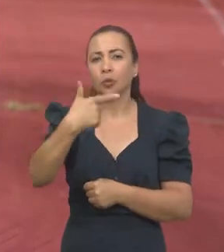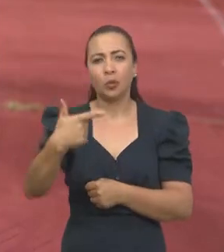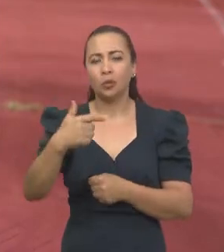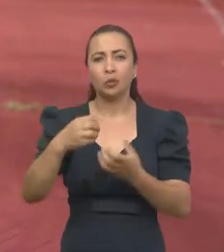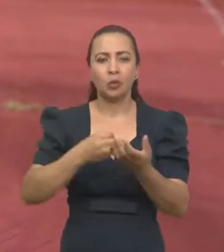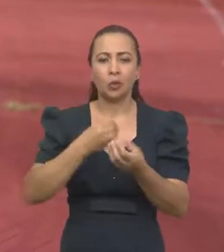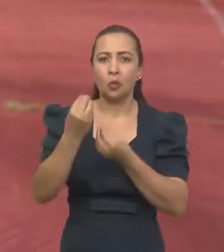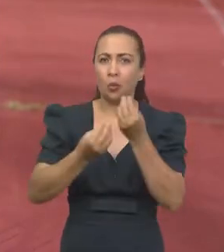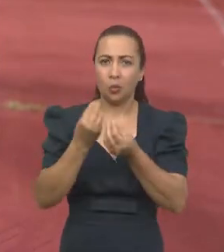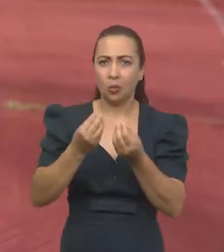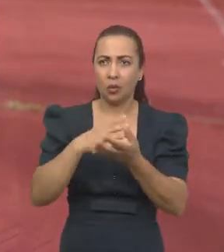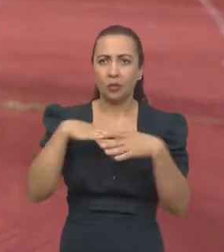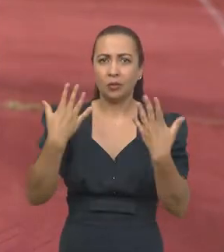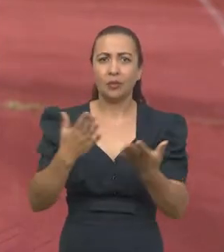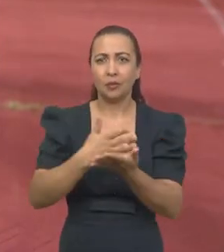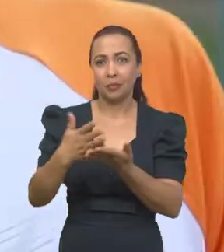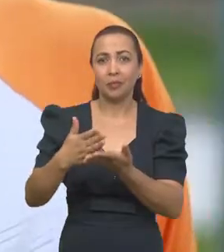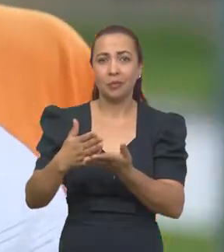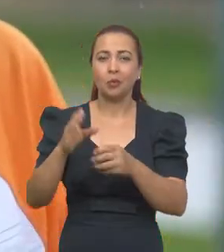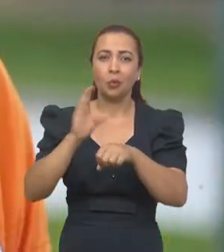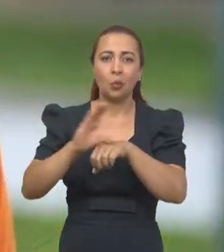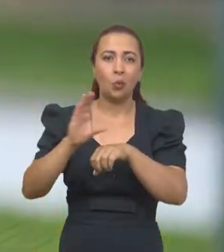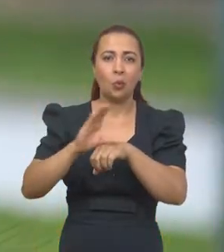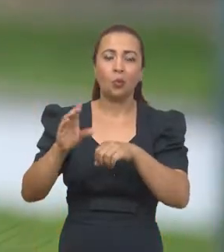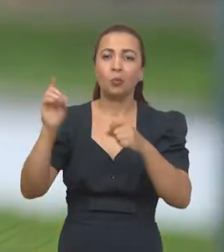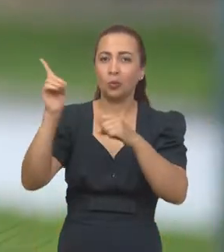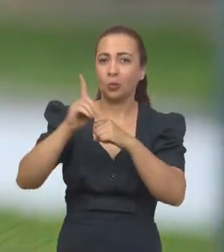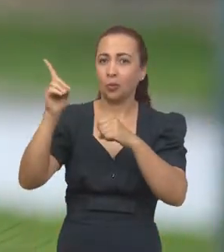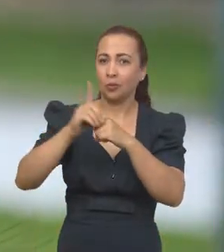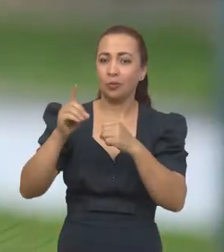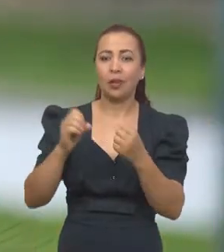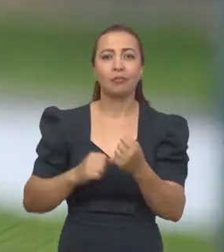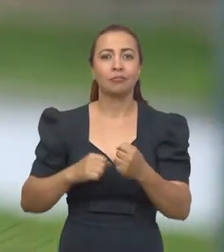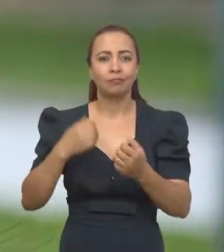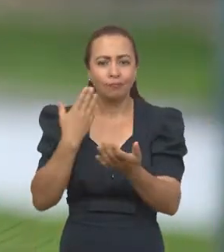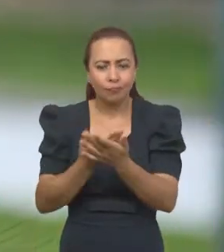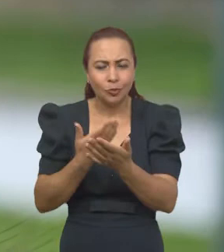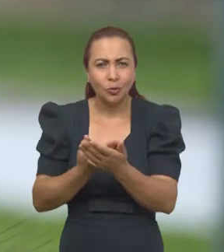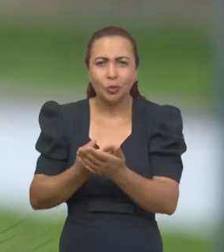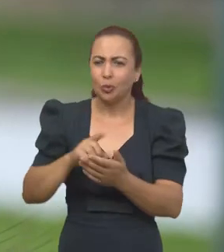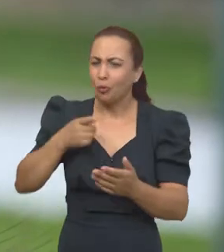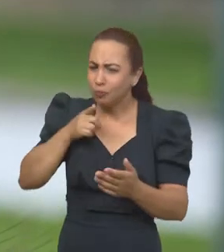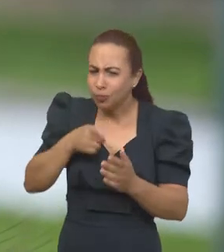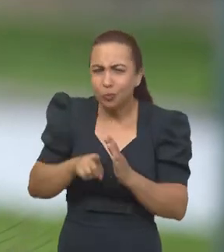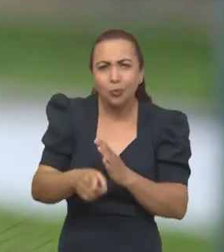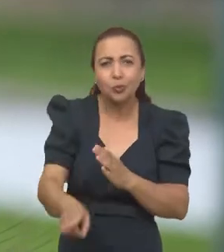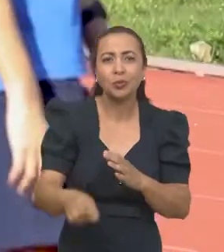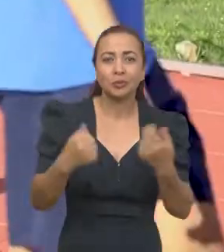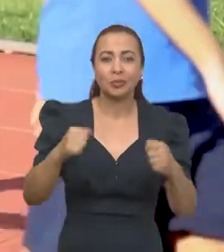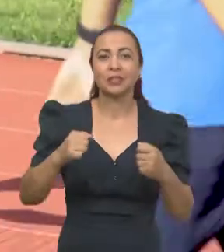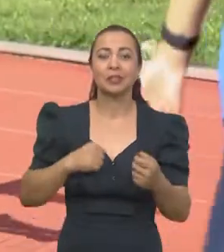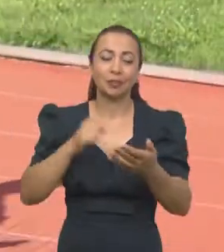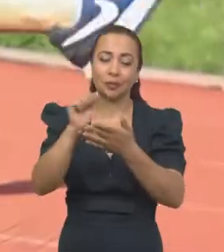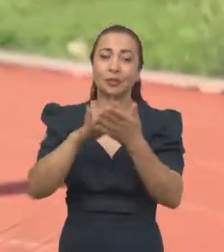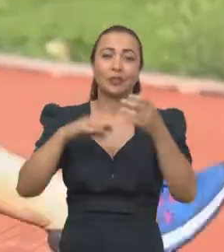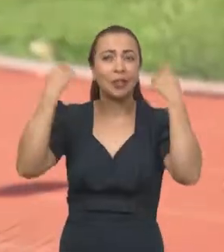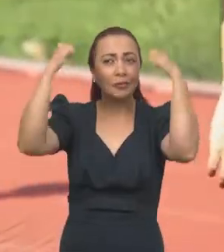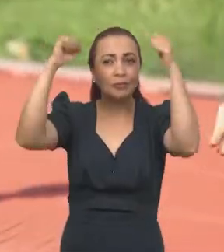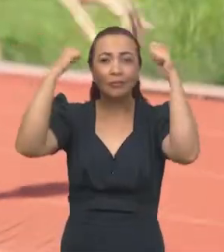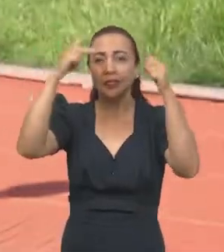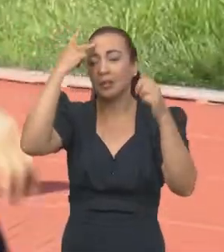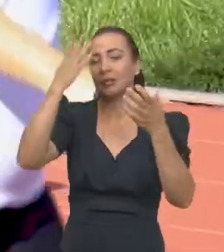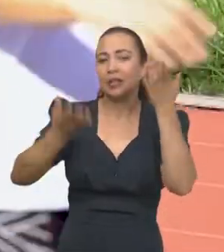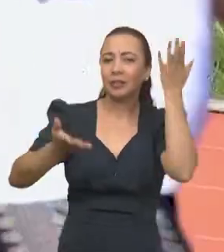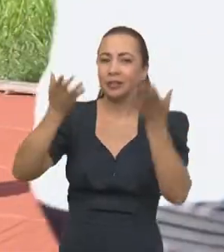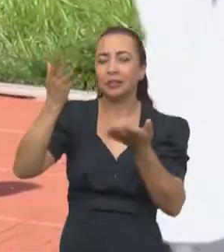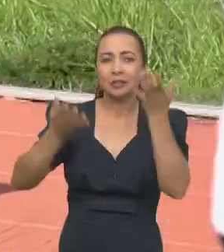iniciando o meu curso de doutorado. E eu estava em um período de muitos estudos intensos, e aí eu percebi que precisava de uma atividade física